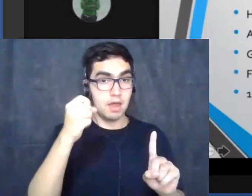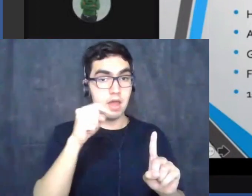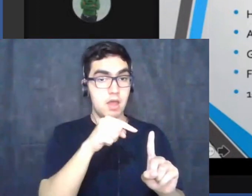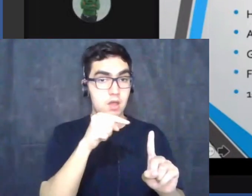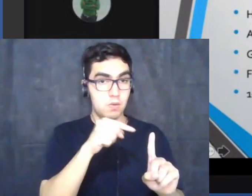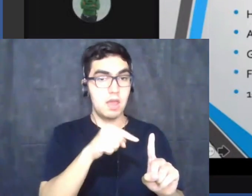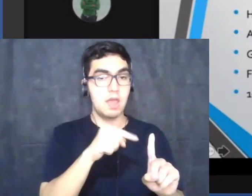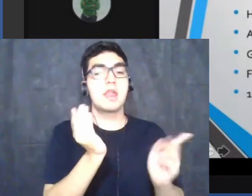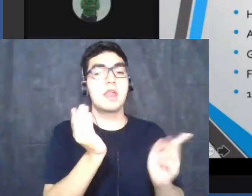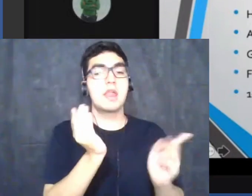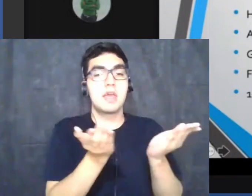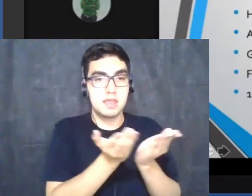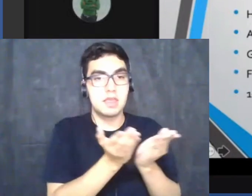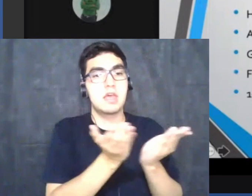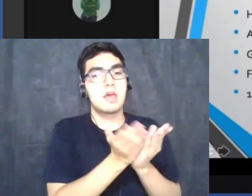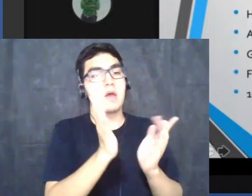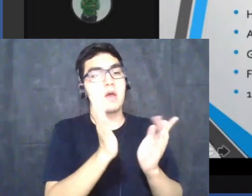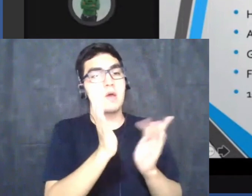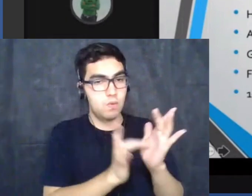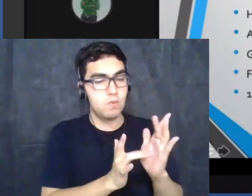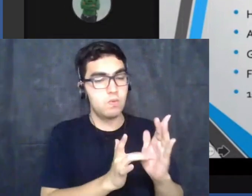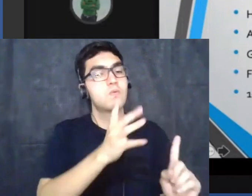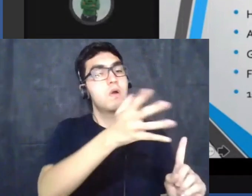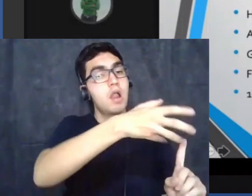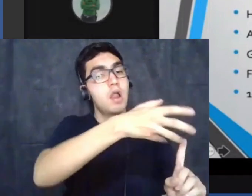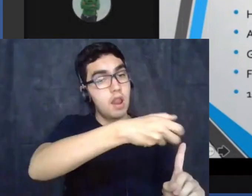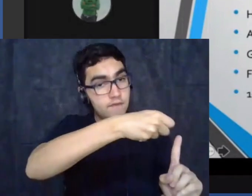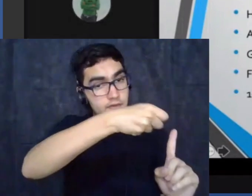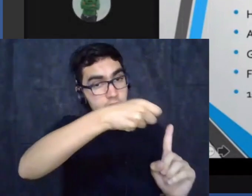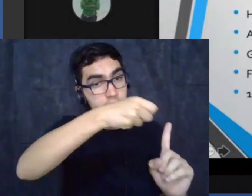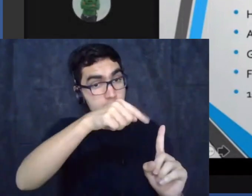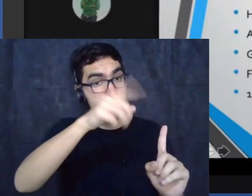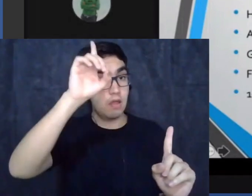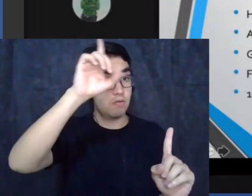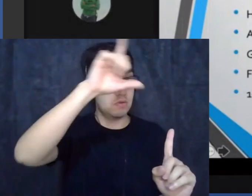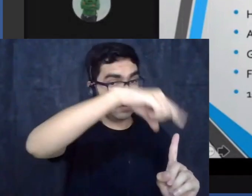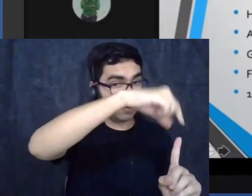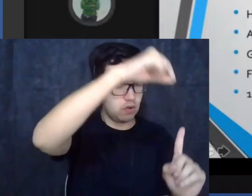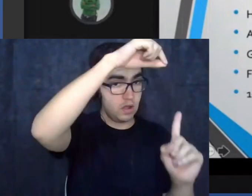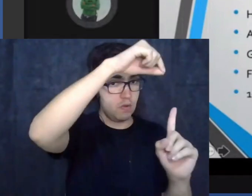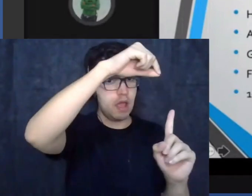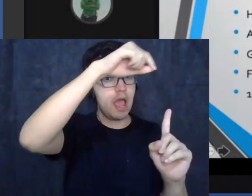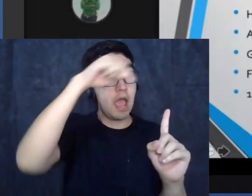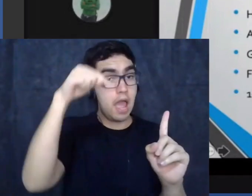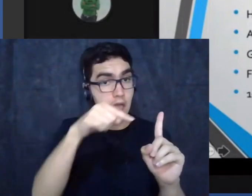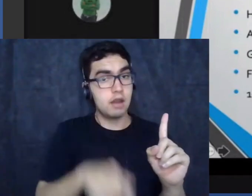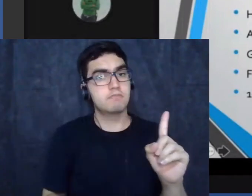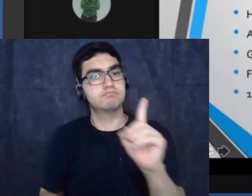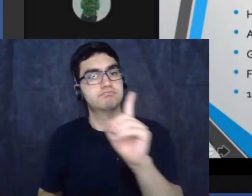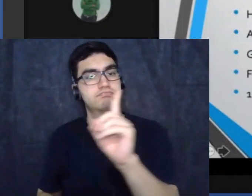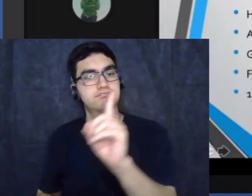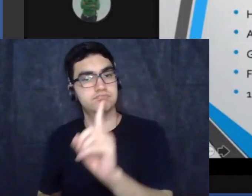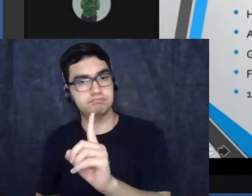a todos os continentes. No entanto,